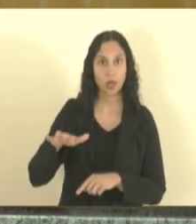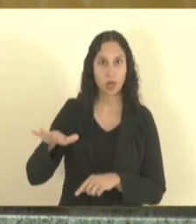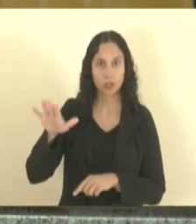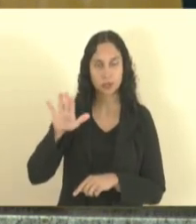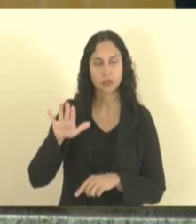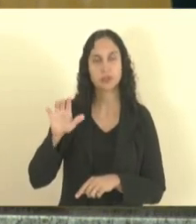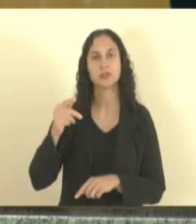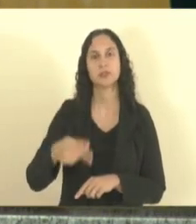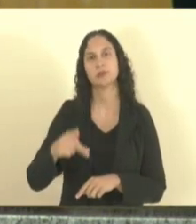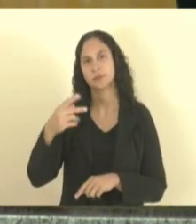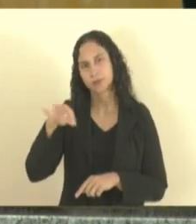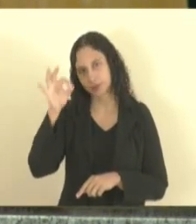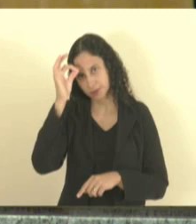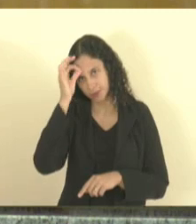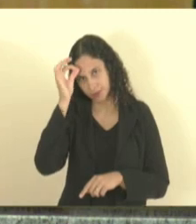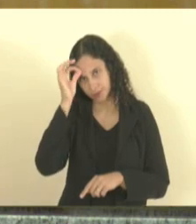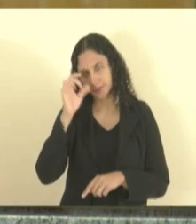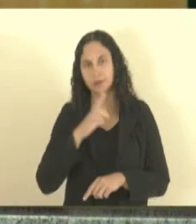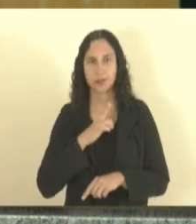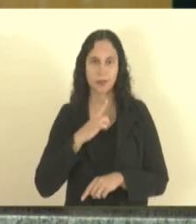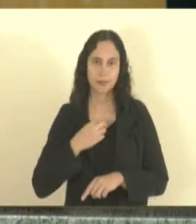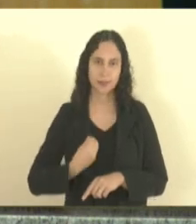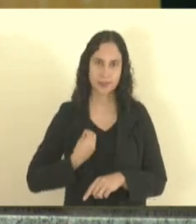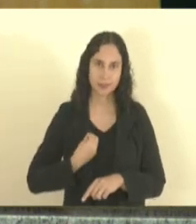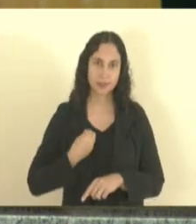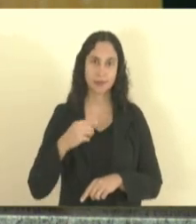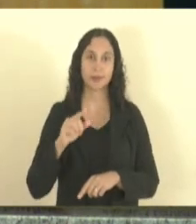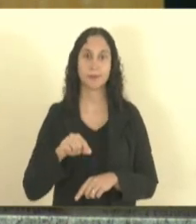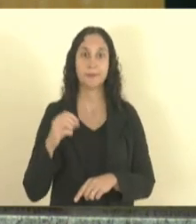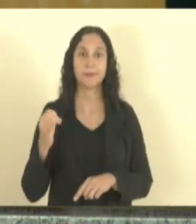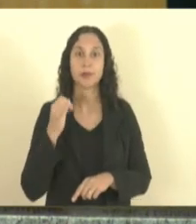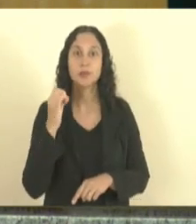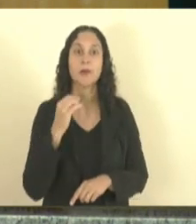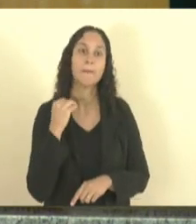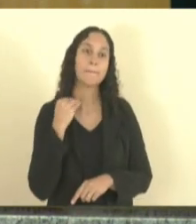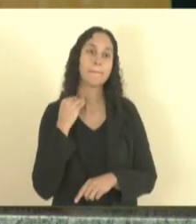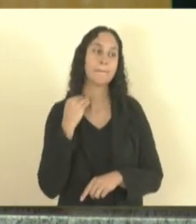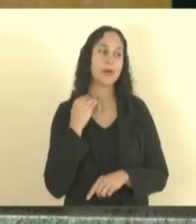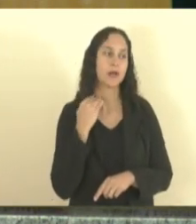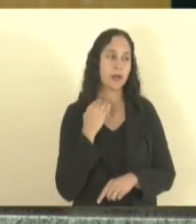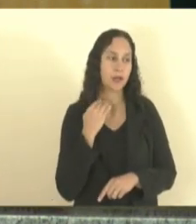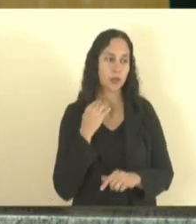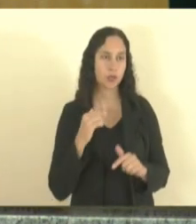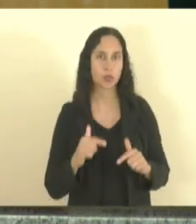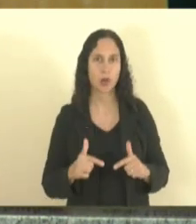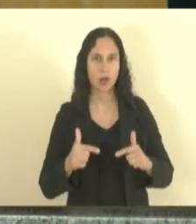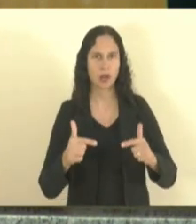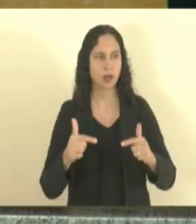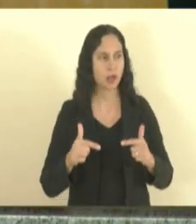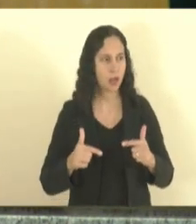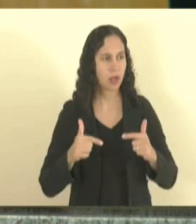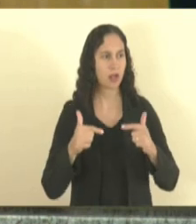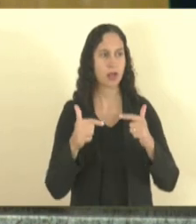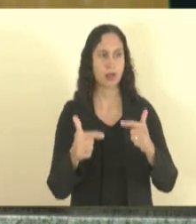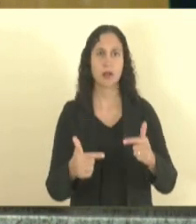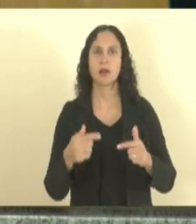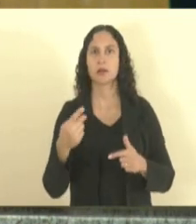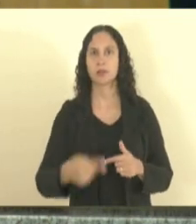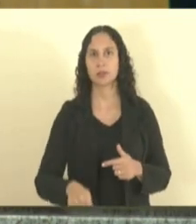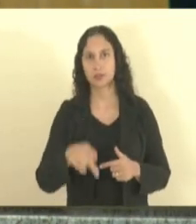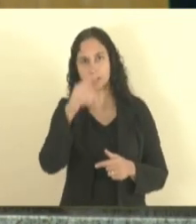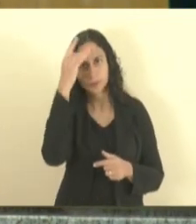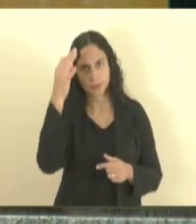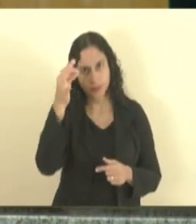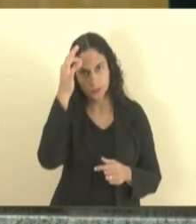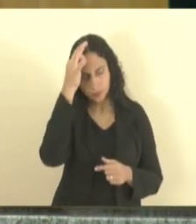é notório como que o Banco do Nordeste se transformou em uma alavanca de desenvolvimento no Estado do Espírito Santo